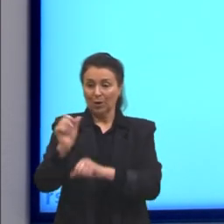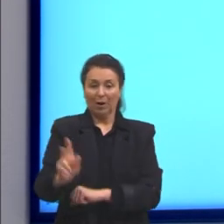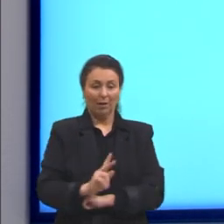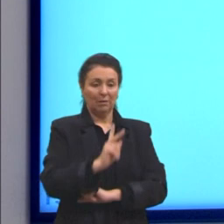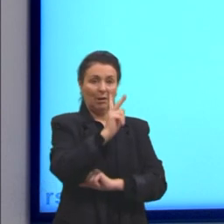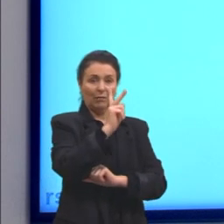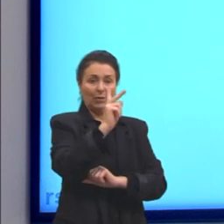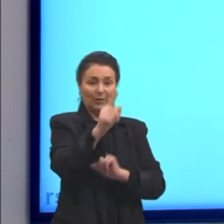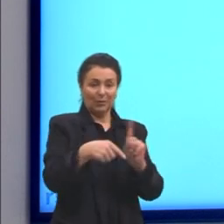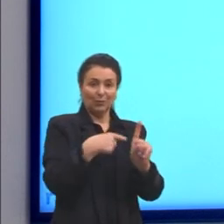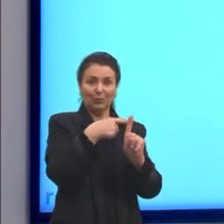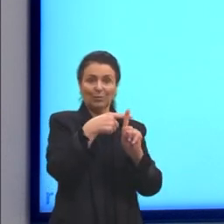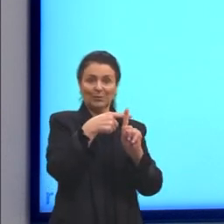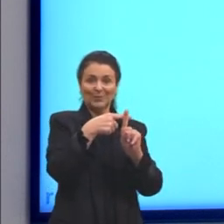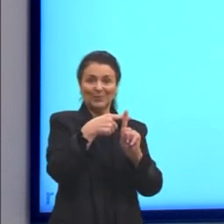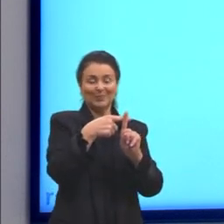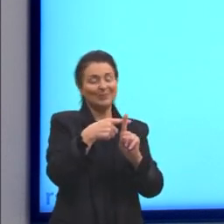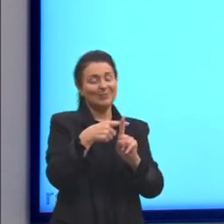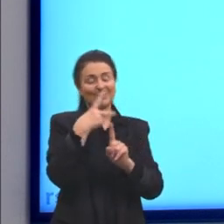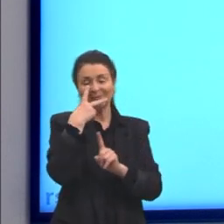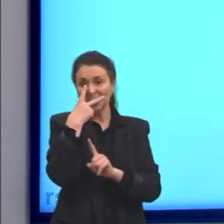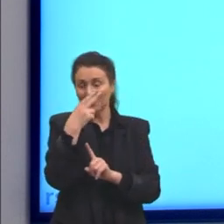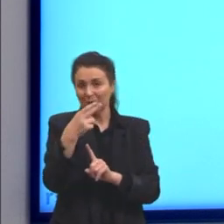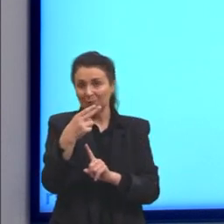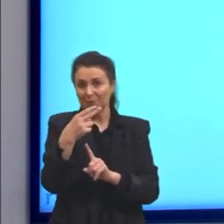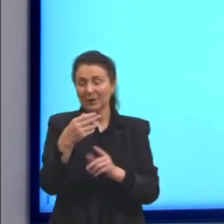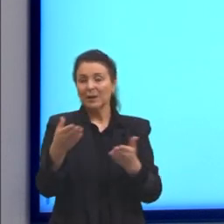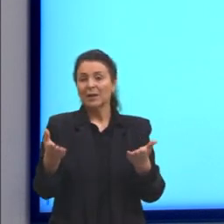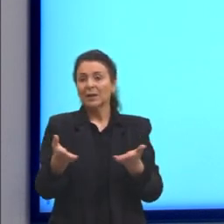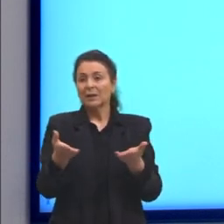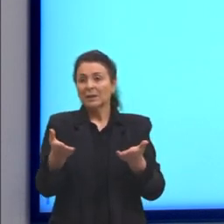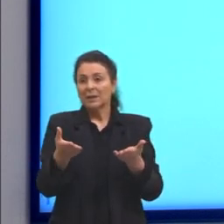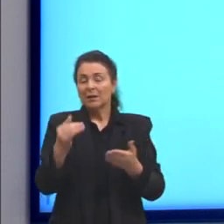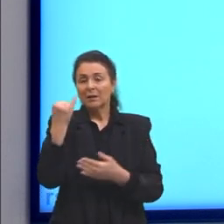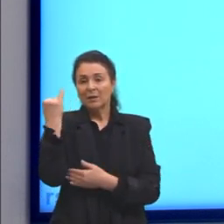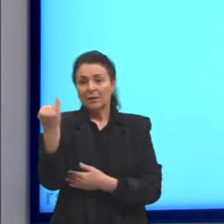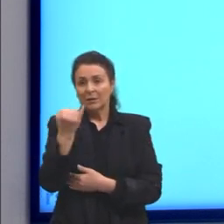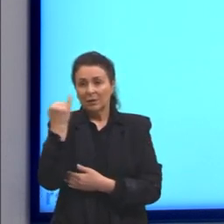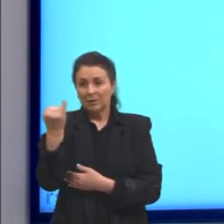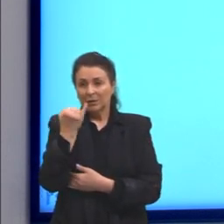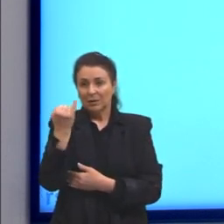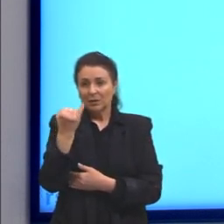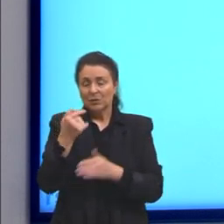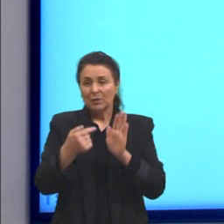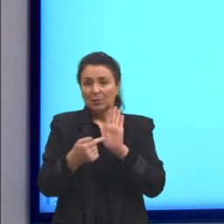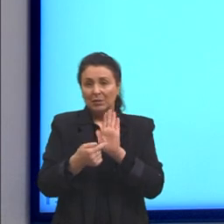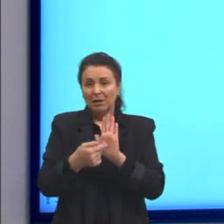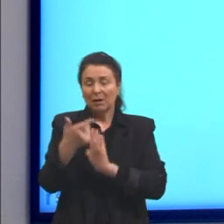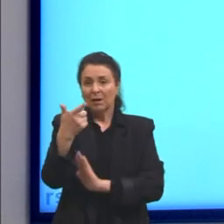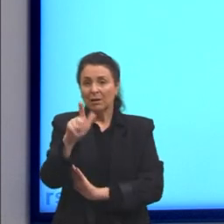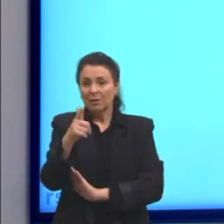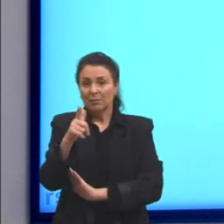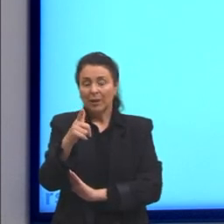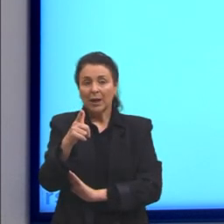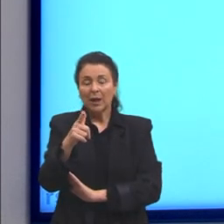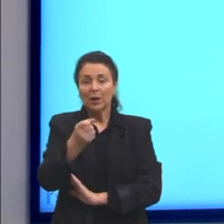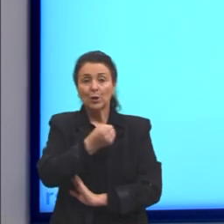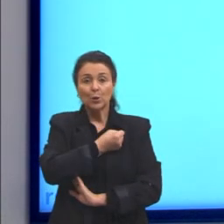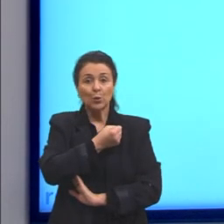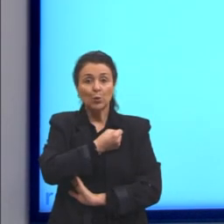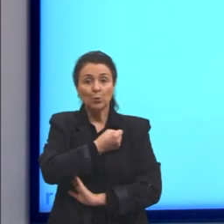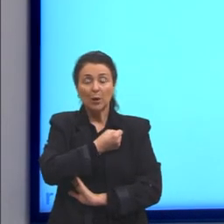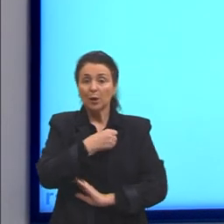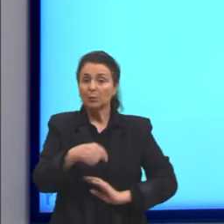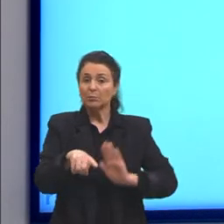eu somo. Então, é muito mais fácil. E também é importante ressaltar que ela não possui números negativos, porque ela já